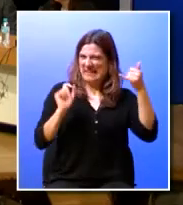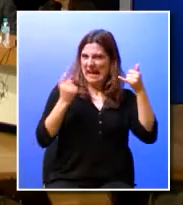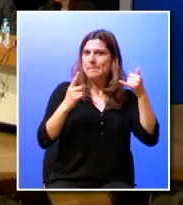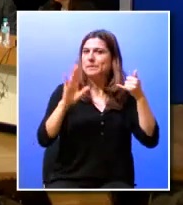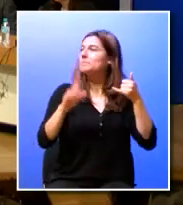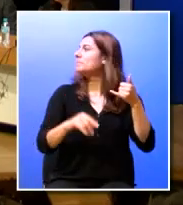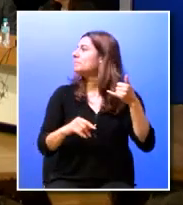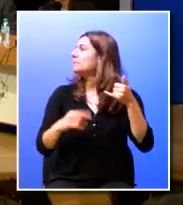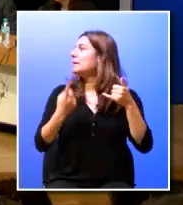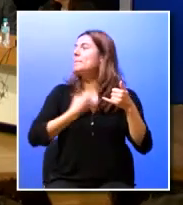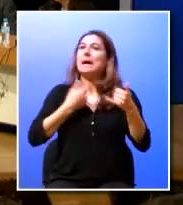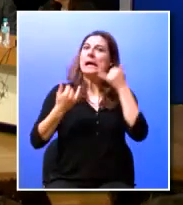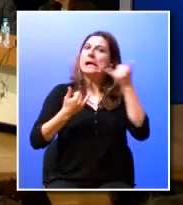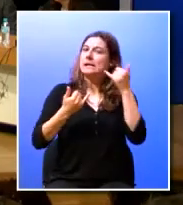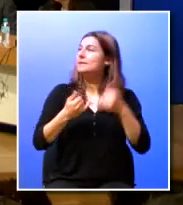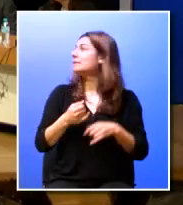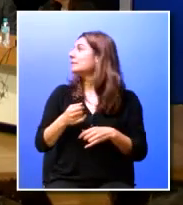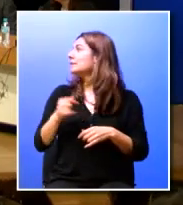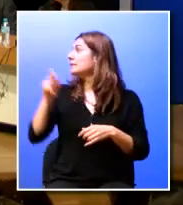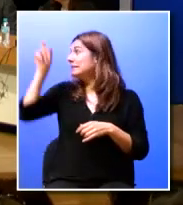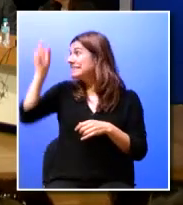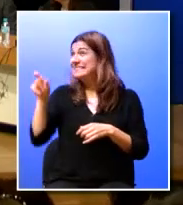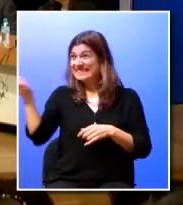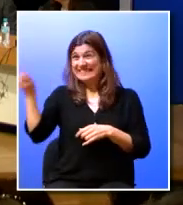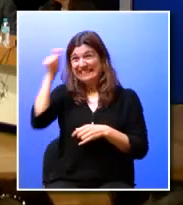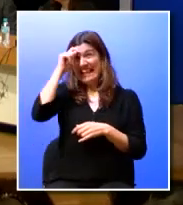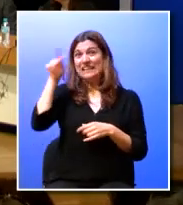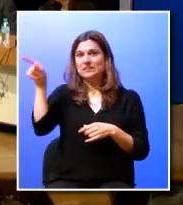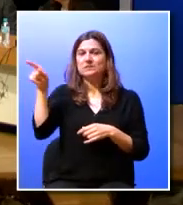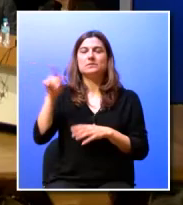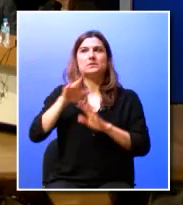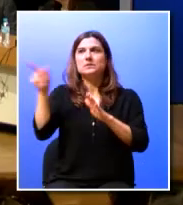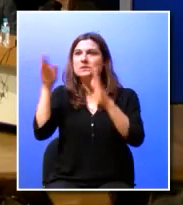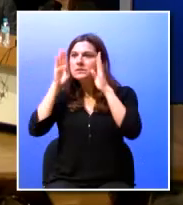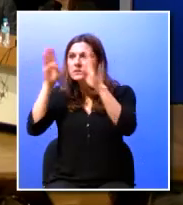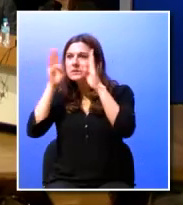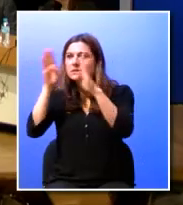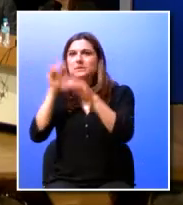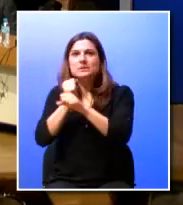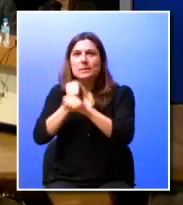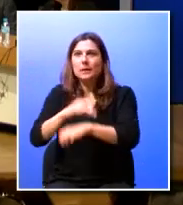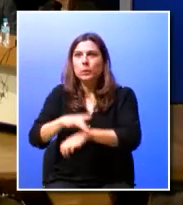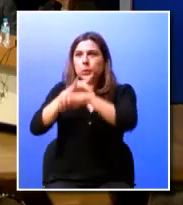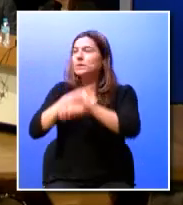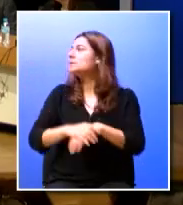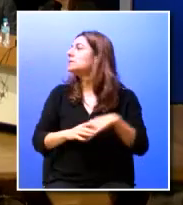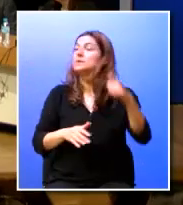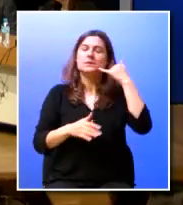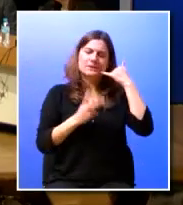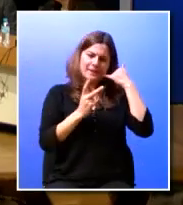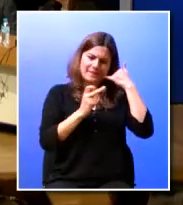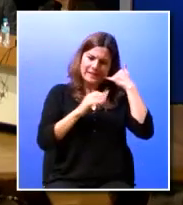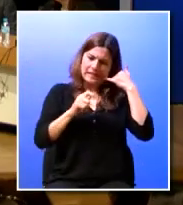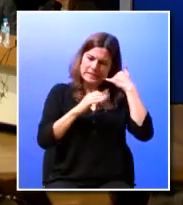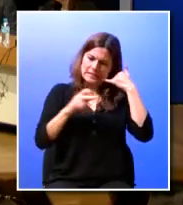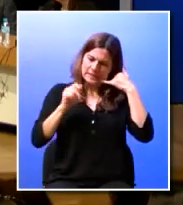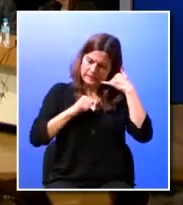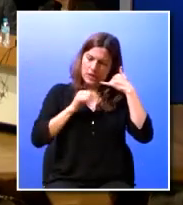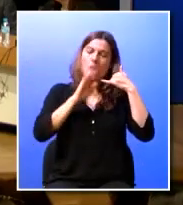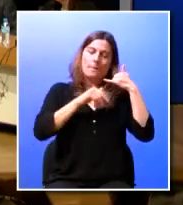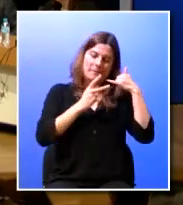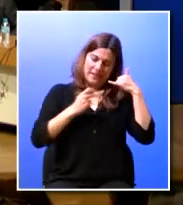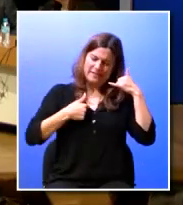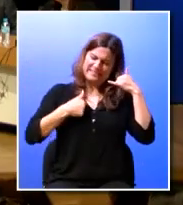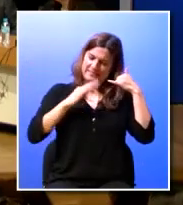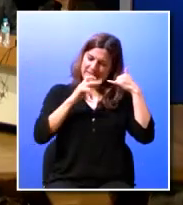é que eu tenho de estar sempre a fazer tudo como esta espécie de estagiário é obcecada com o trabalho estou assim Vanessa? Vanessa oh